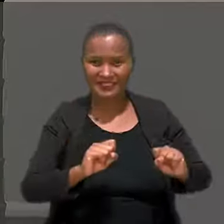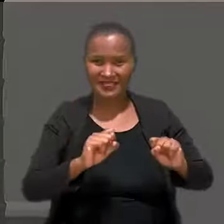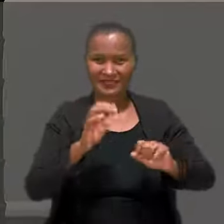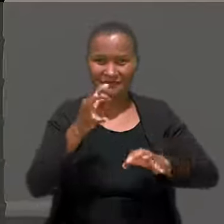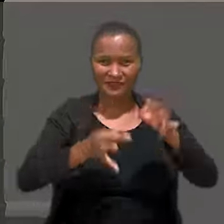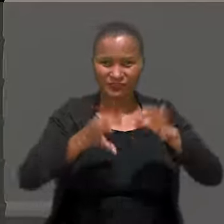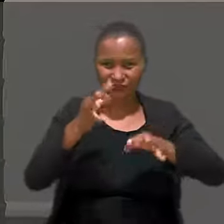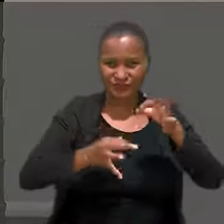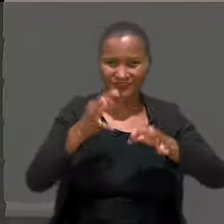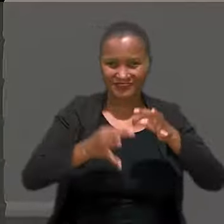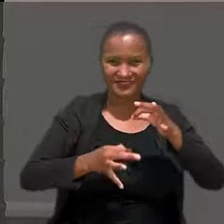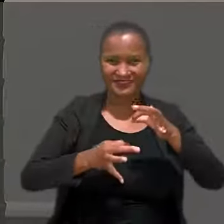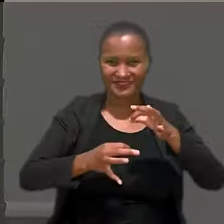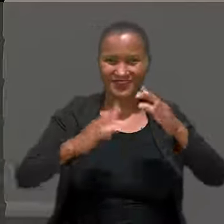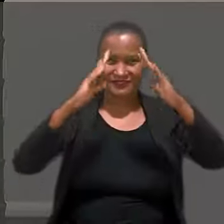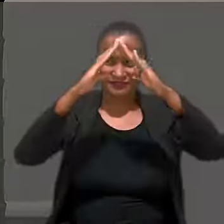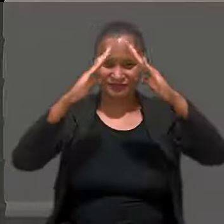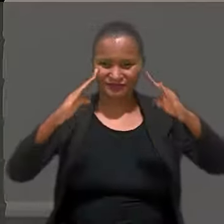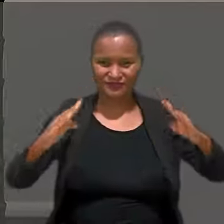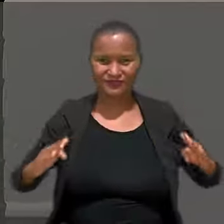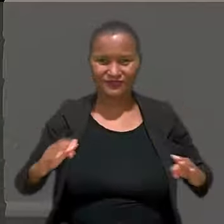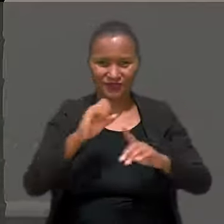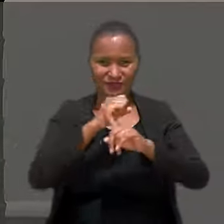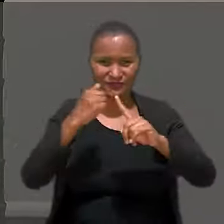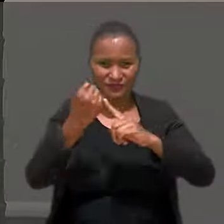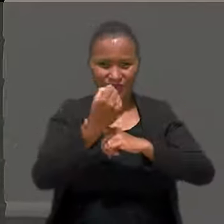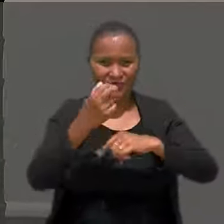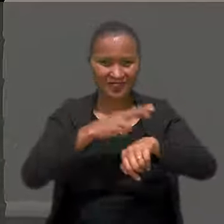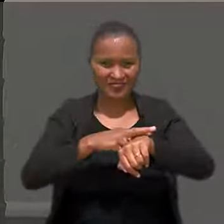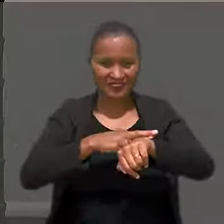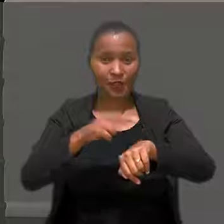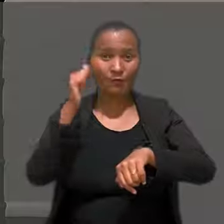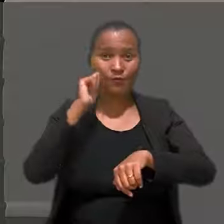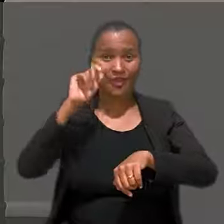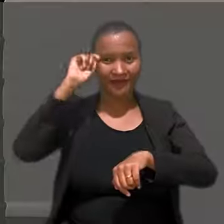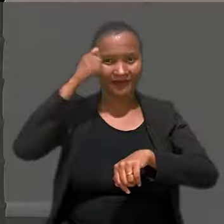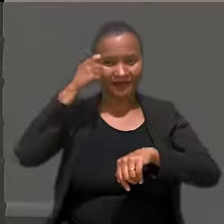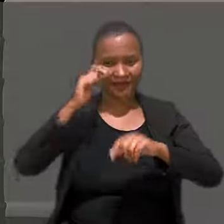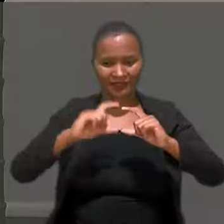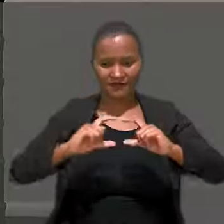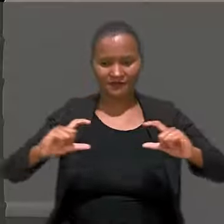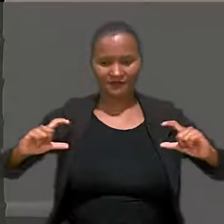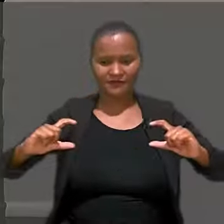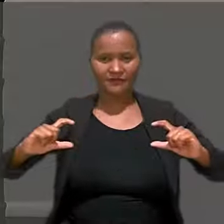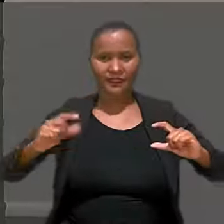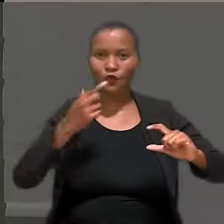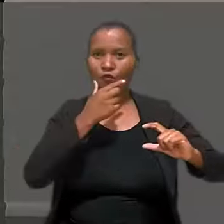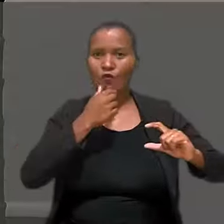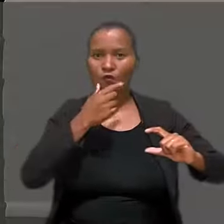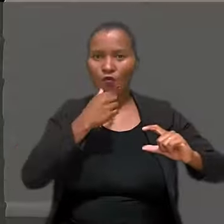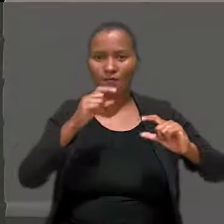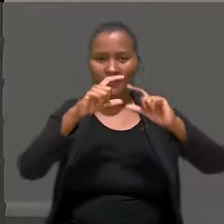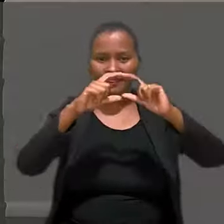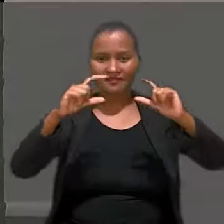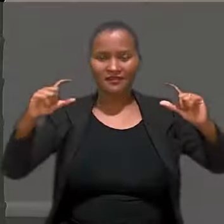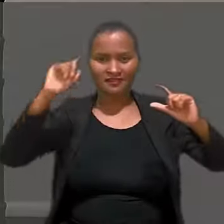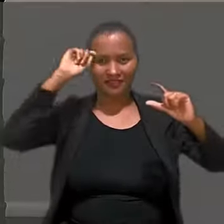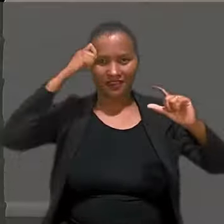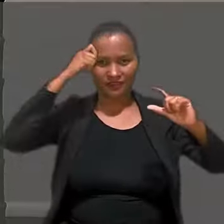comparação desse retrato da pirâmide sociorracial brasileira que tem a mulher negra na base, o homem negro